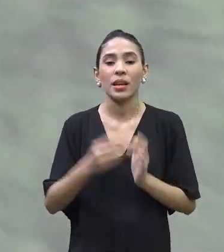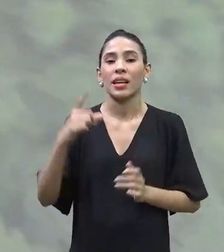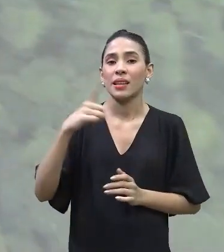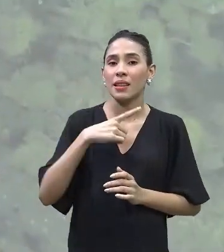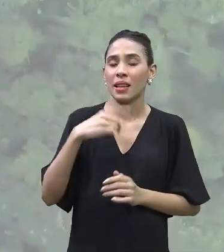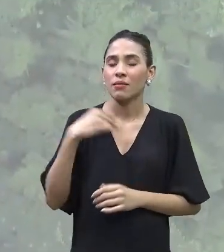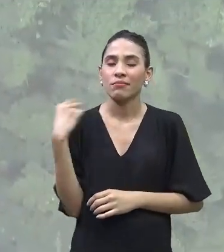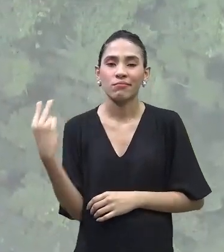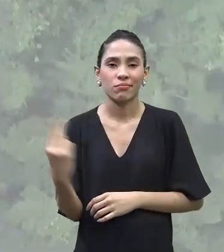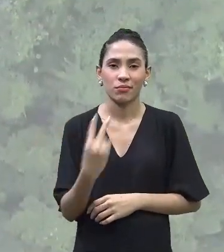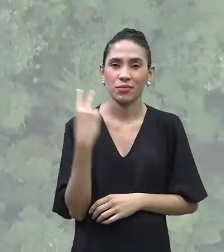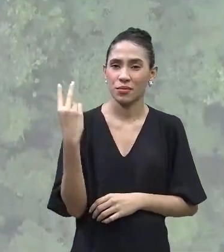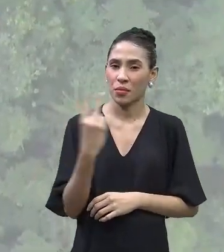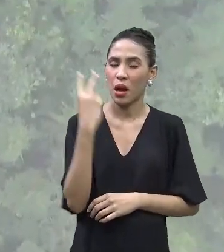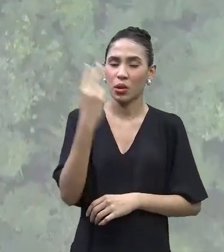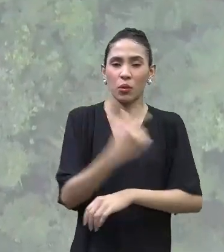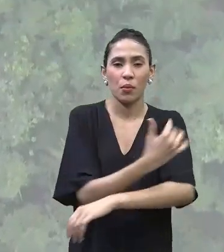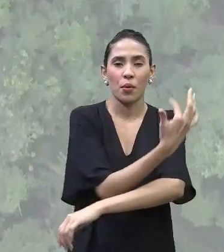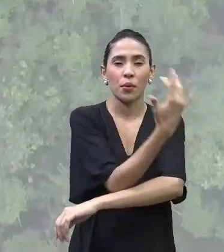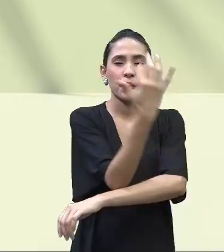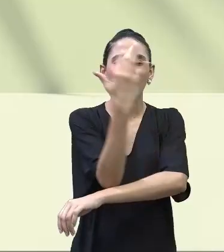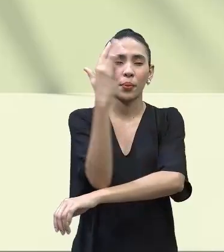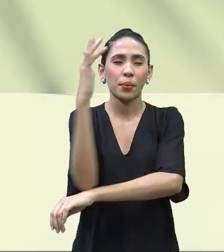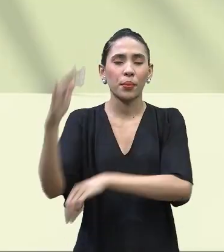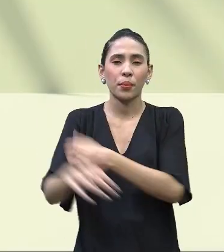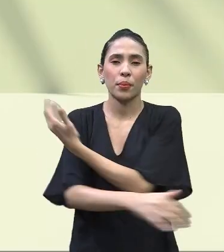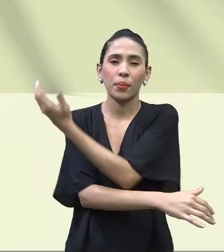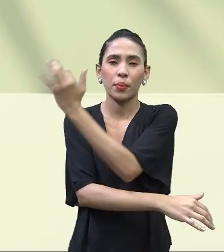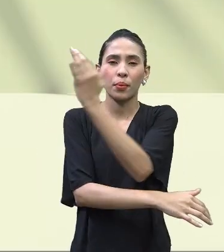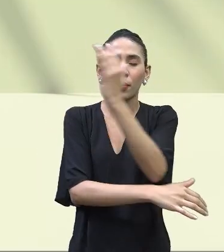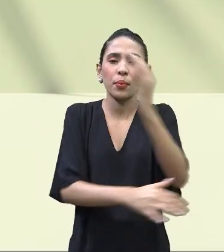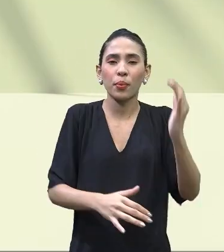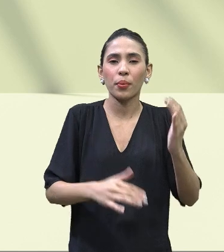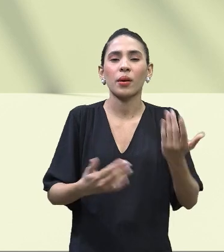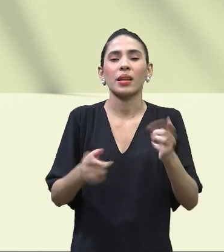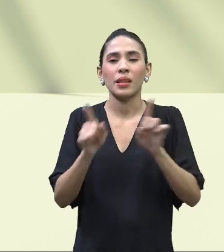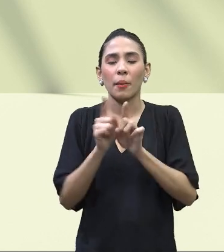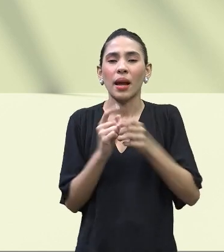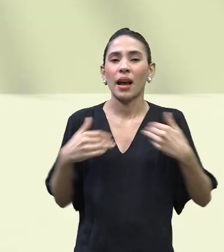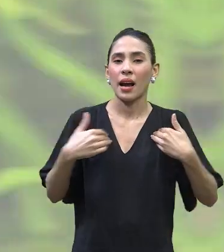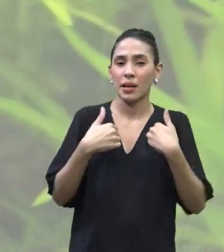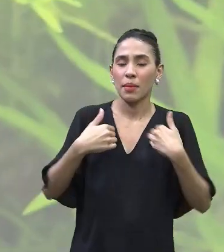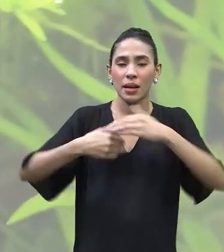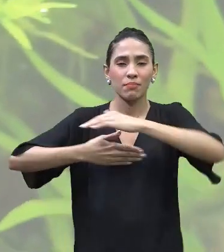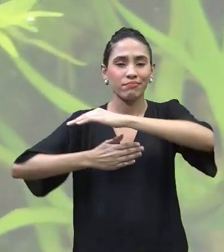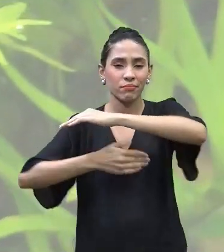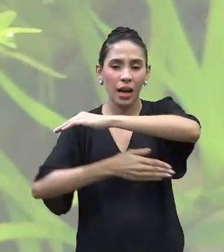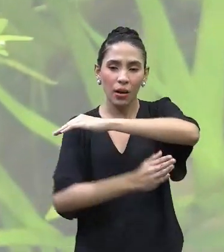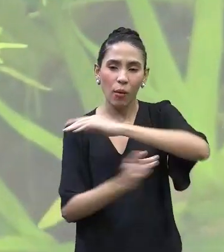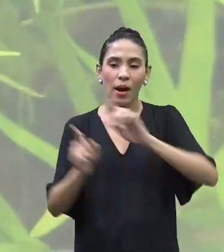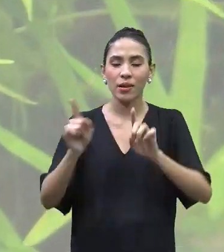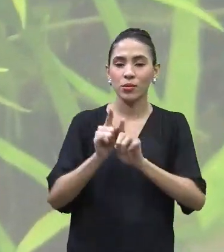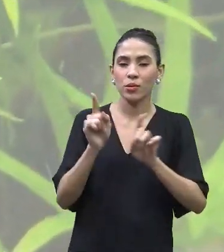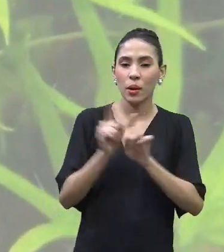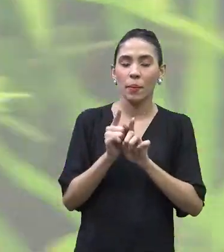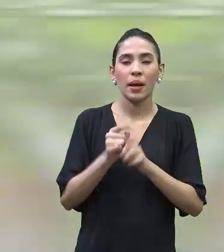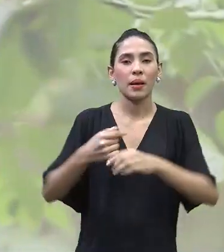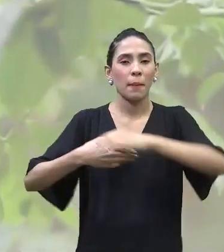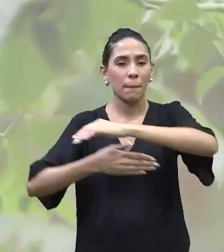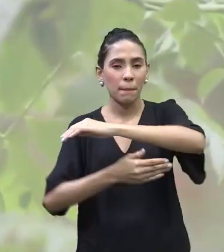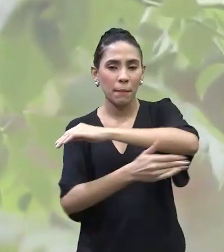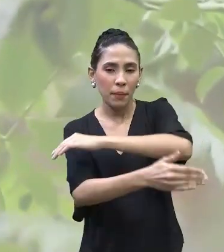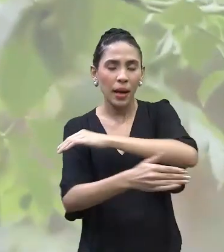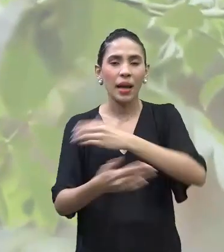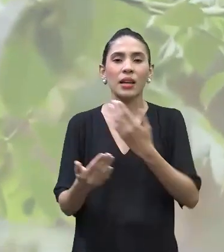riqueza de floresta, de ambientes aquáticos, de diversos animais, desde peixes,